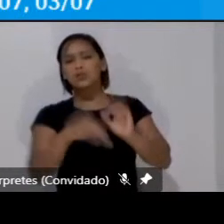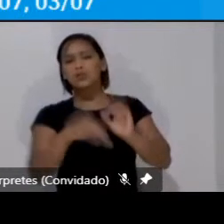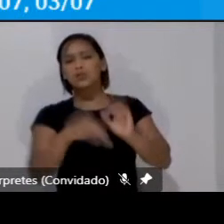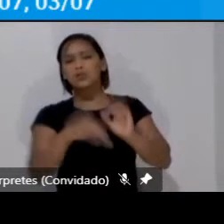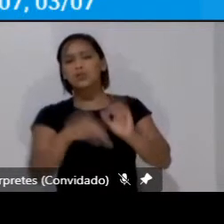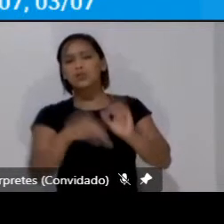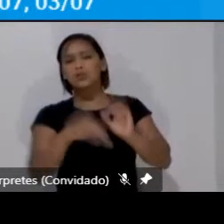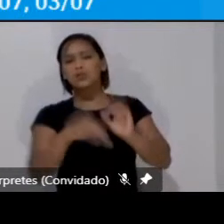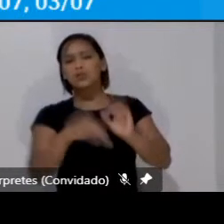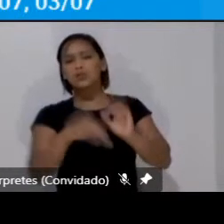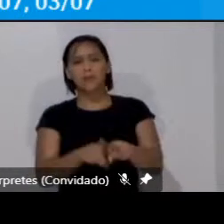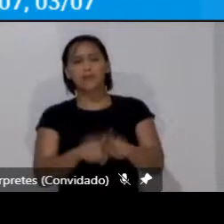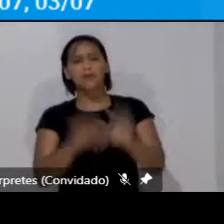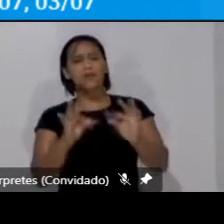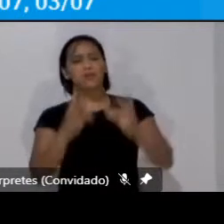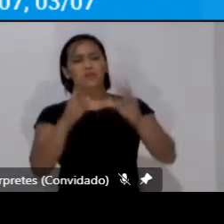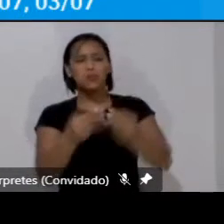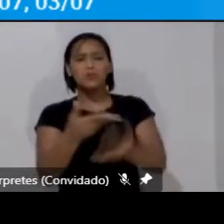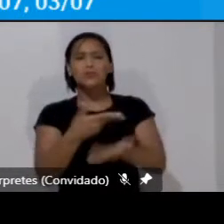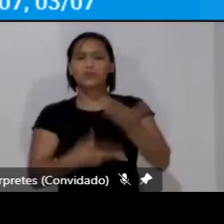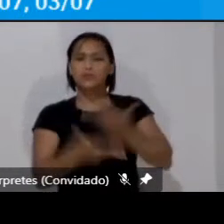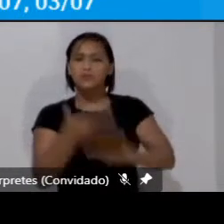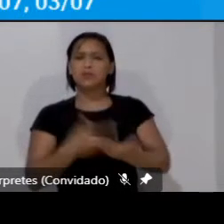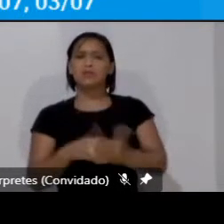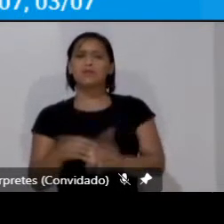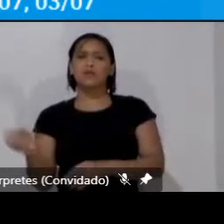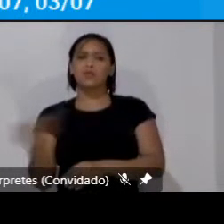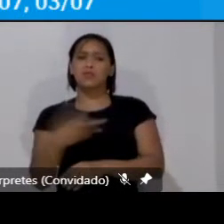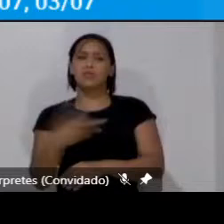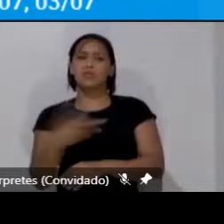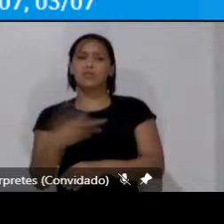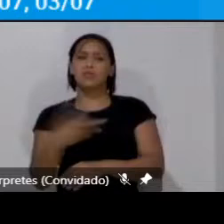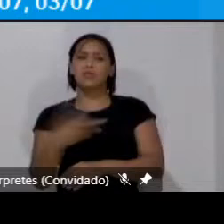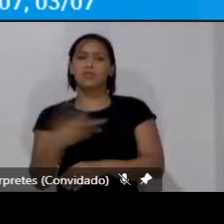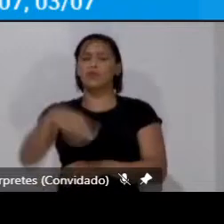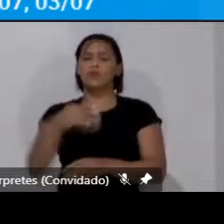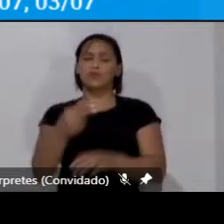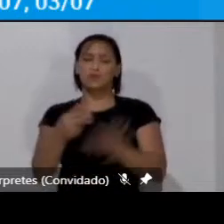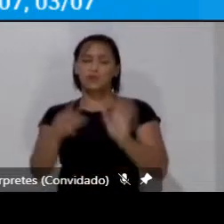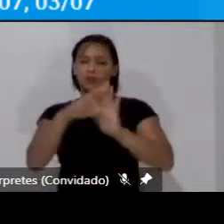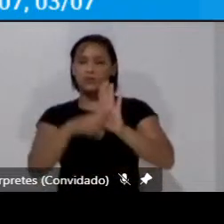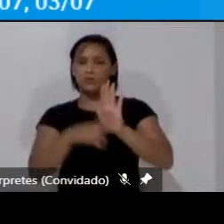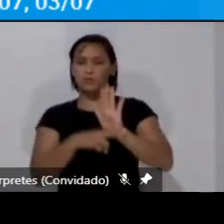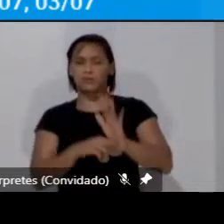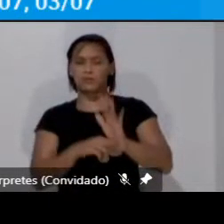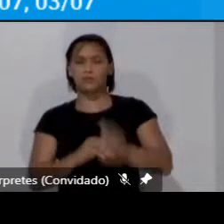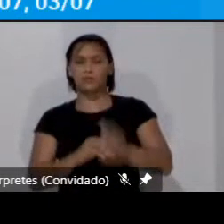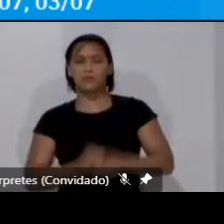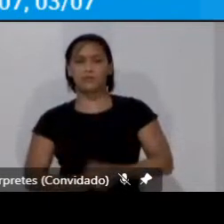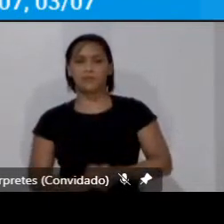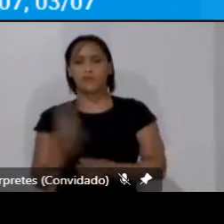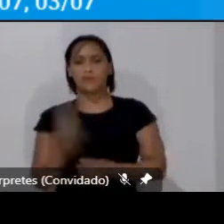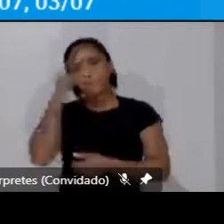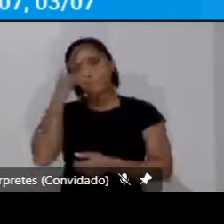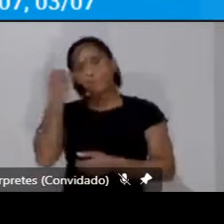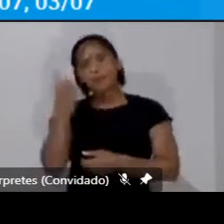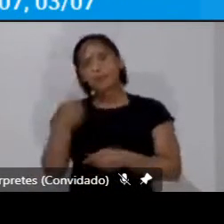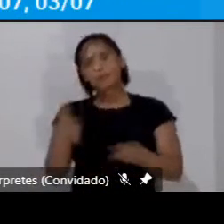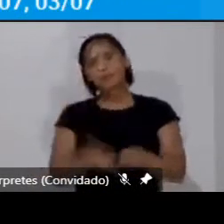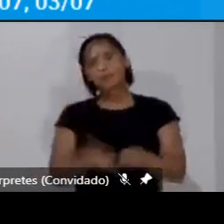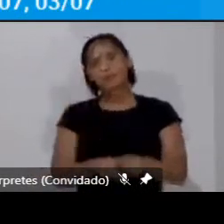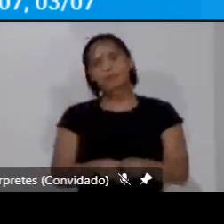isso é que vai ter a voz mais forte enfim a pensar na mobilidade